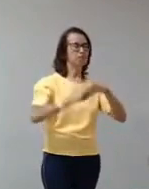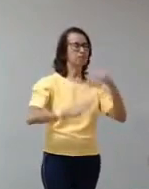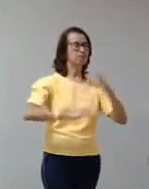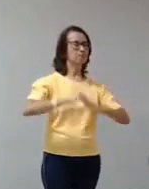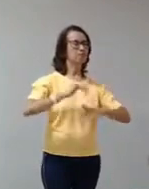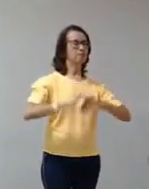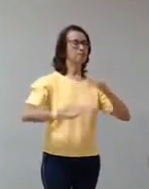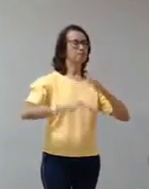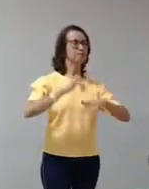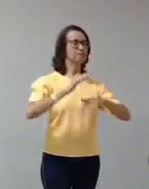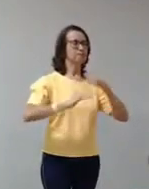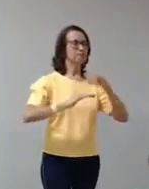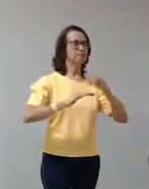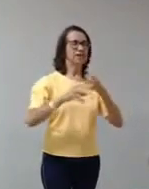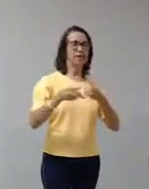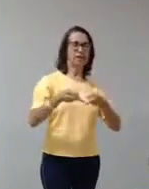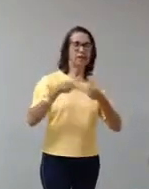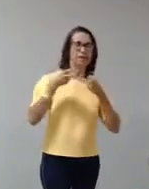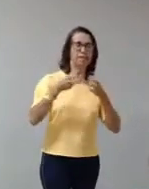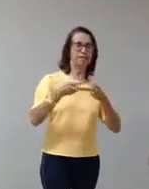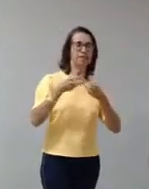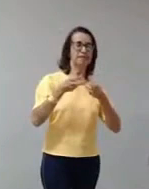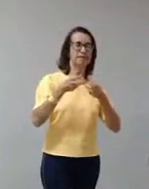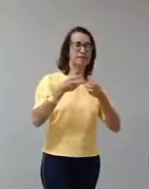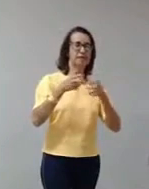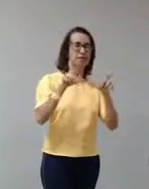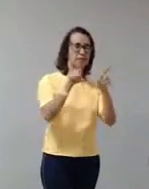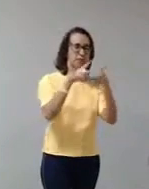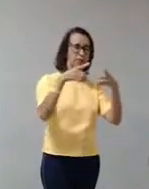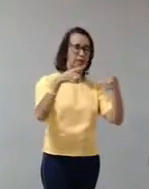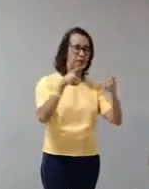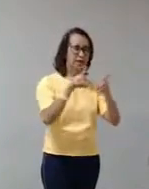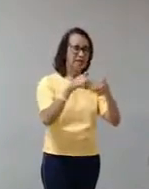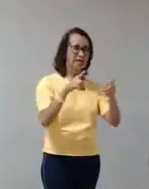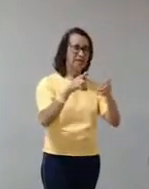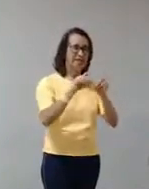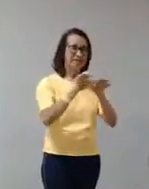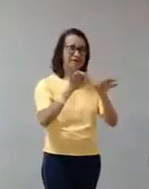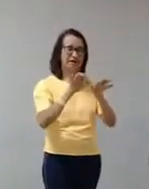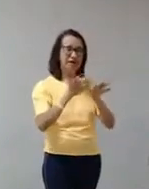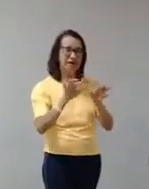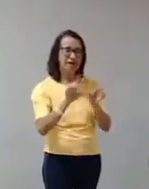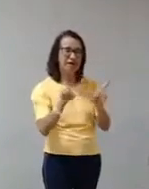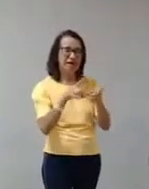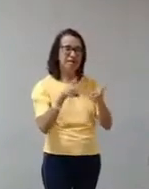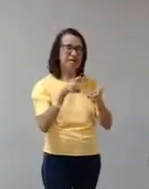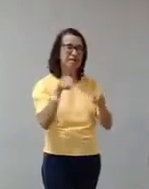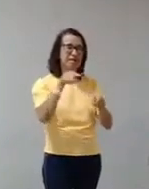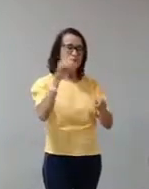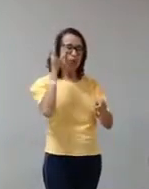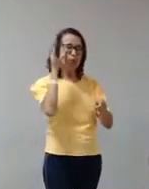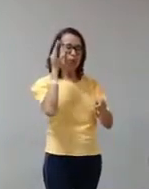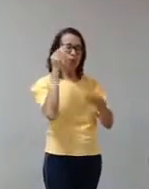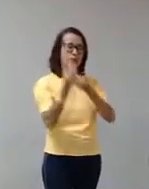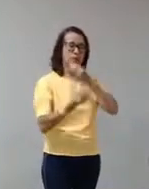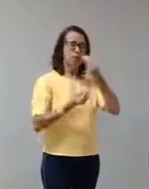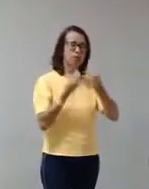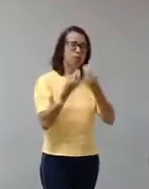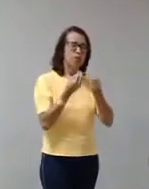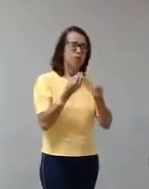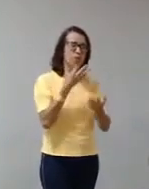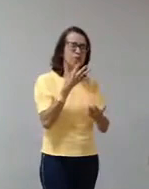percebiam uma métrica tão distinta que eles ficaram muito curiosos, assim, como que eu, se eu